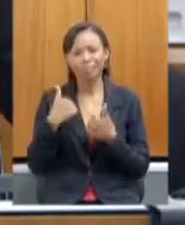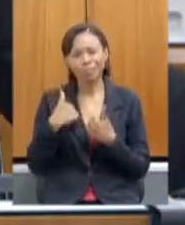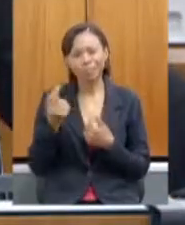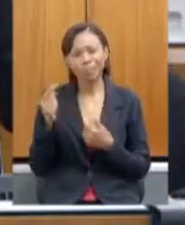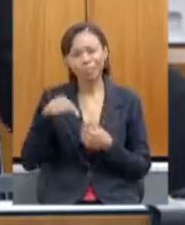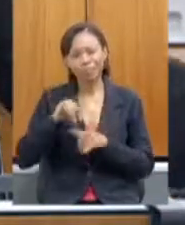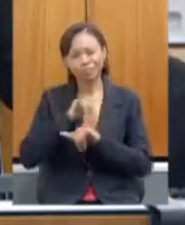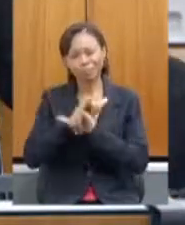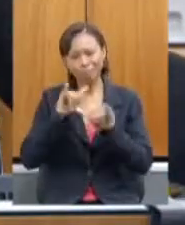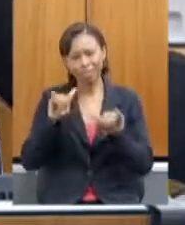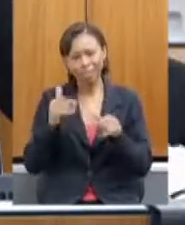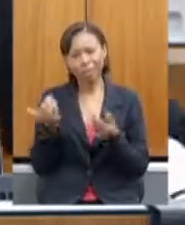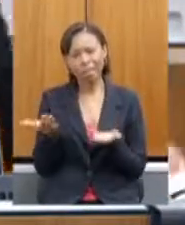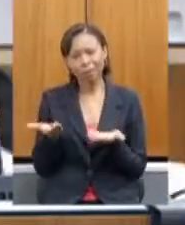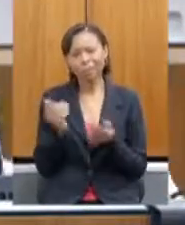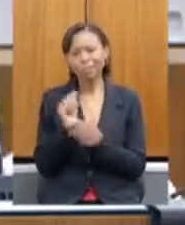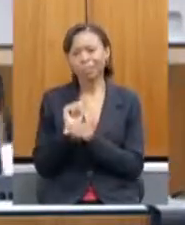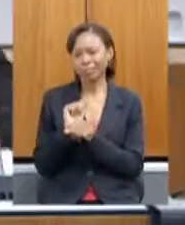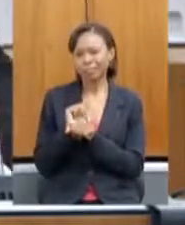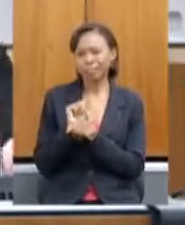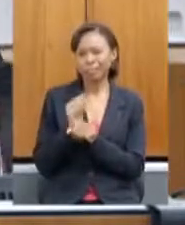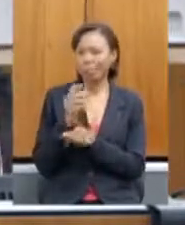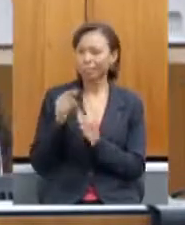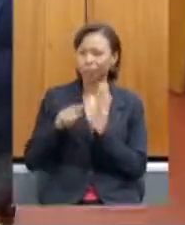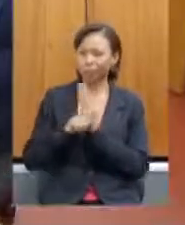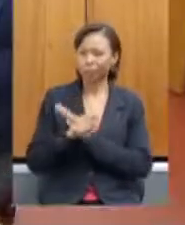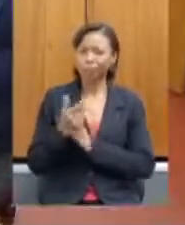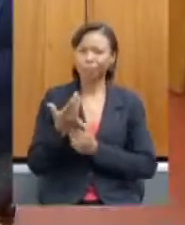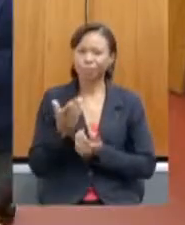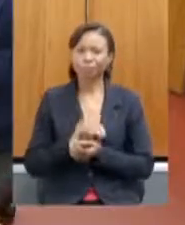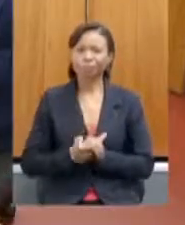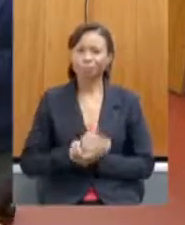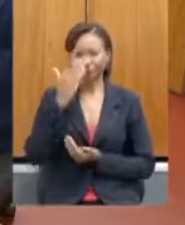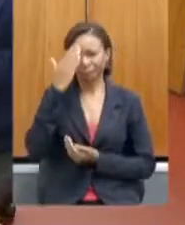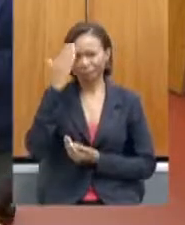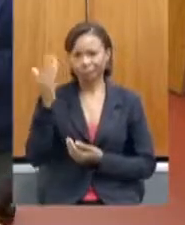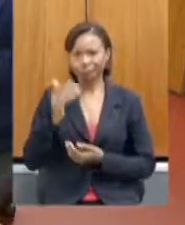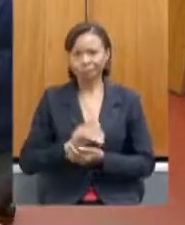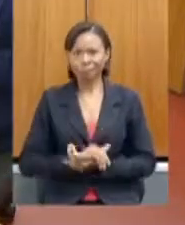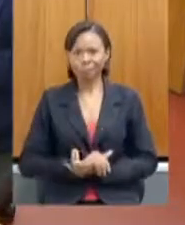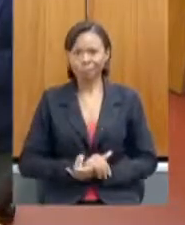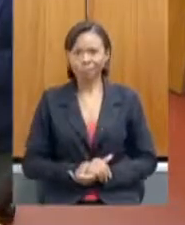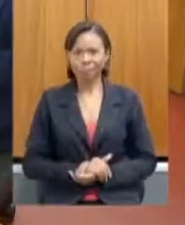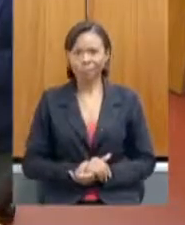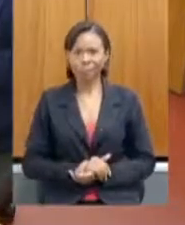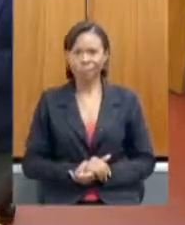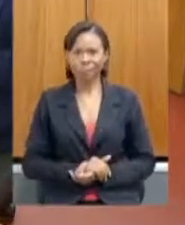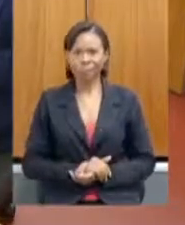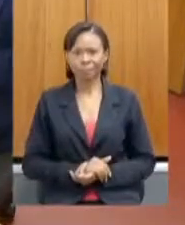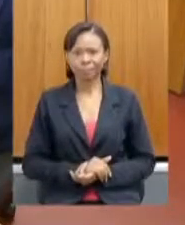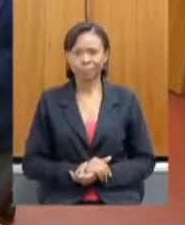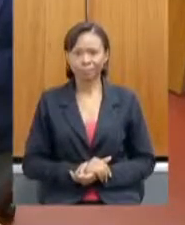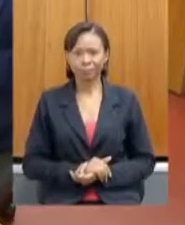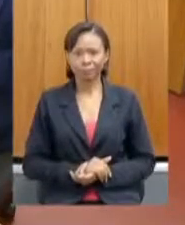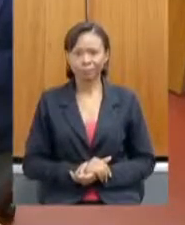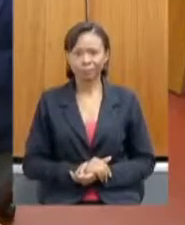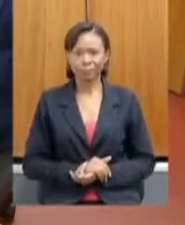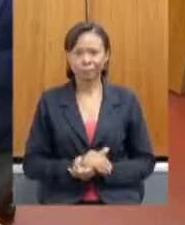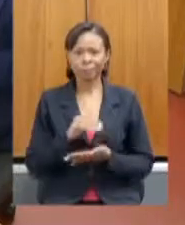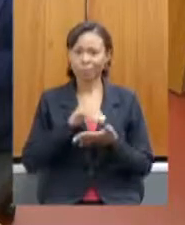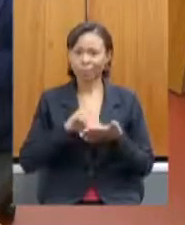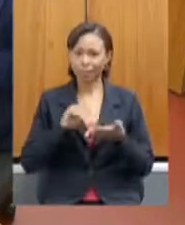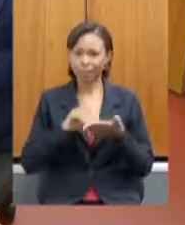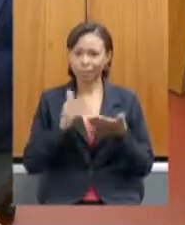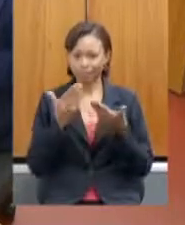aqui agora, então, aguardando as perguntas. Muito obrigada. Muito obrigado, senhora secretária,